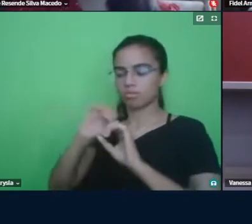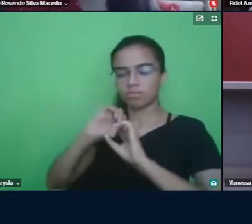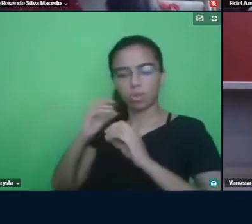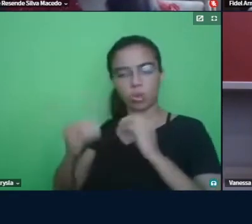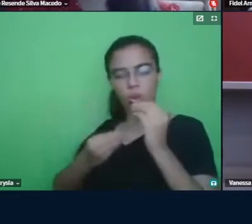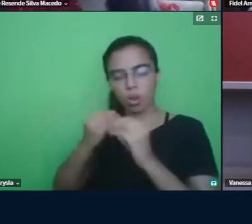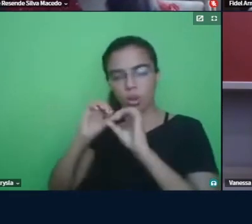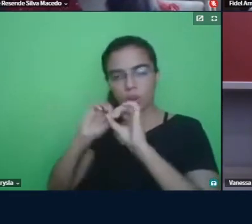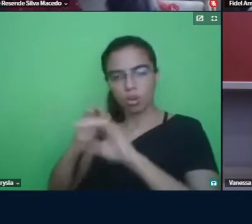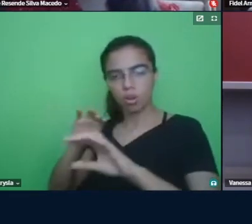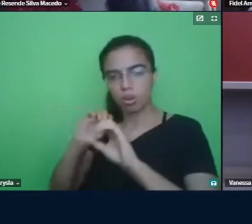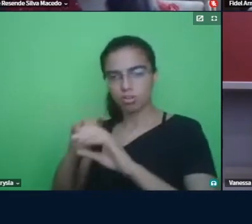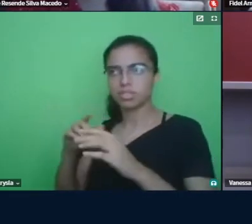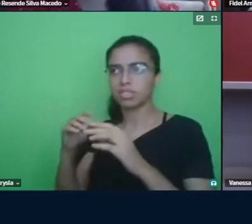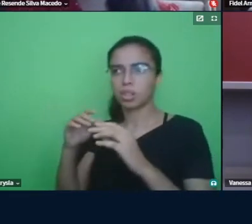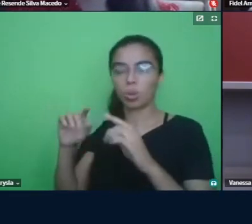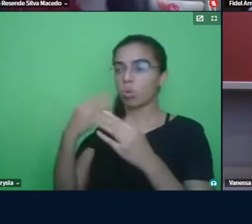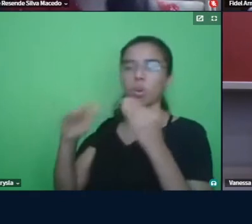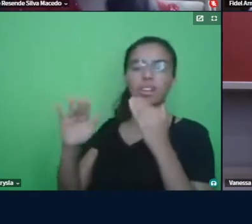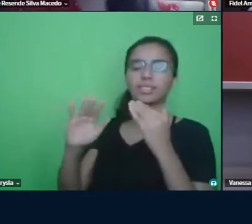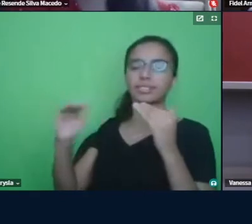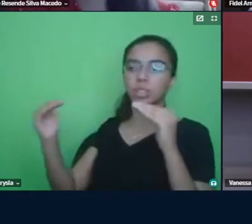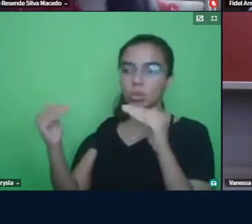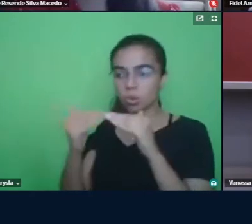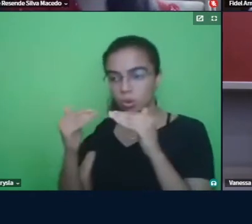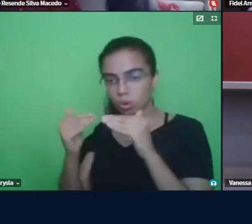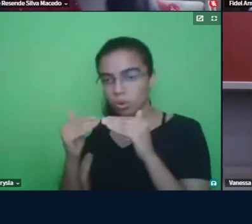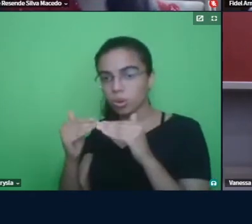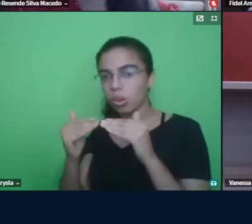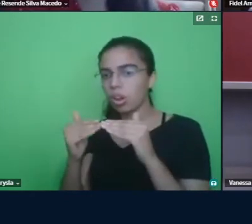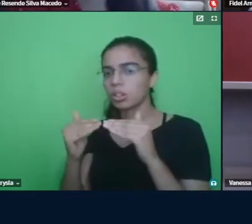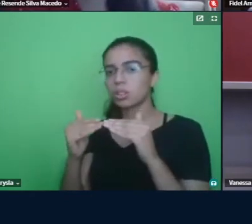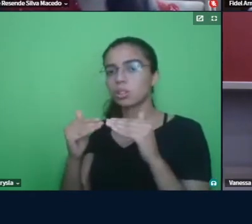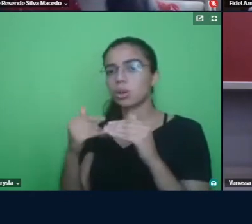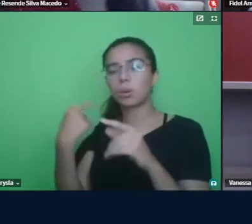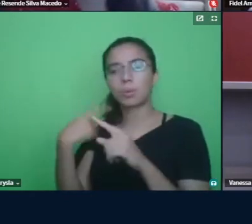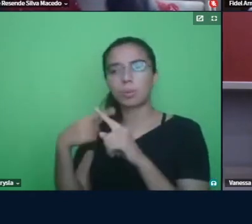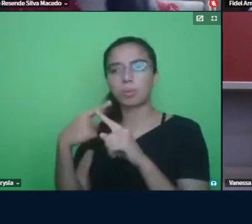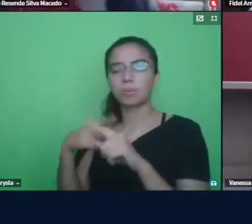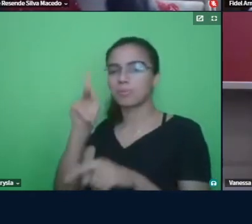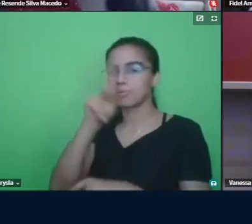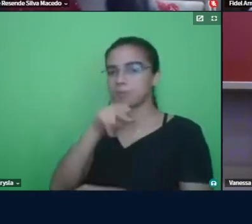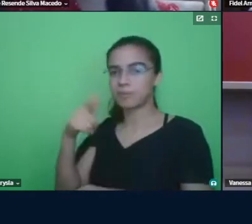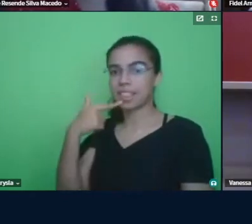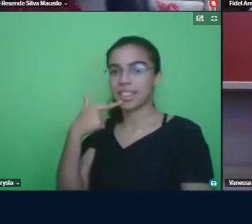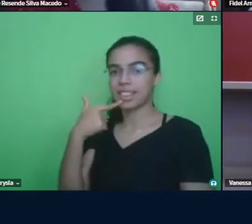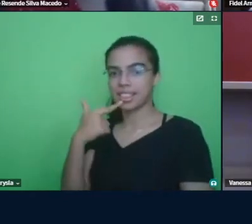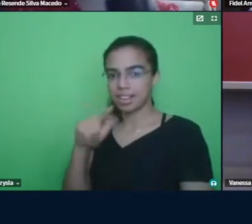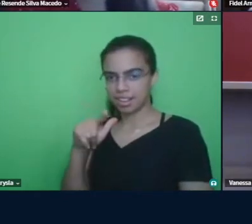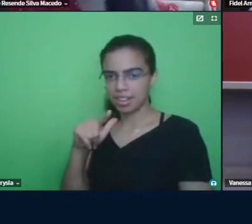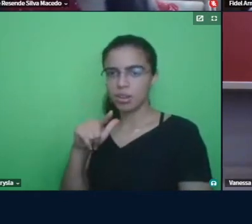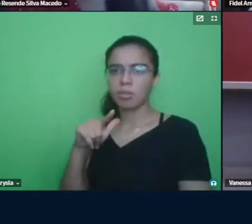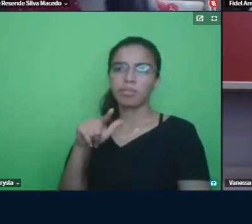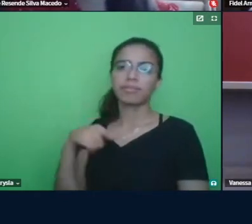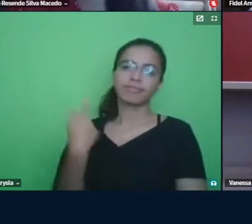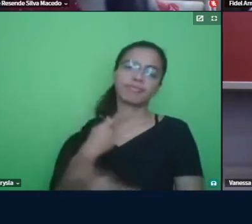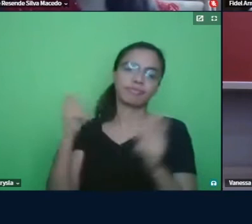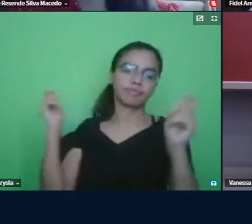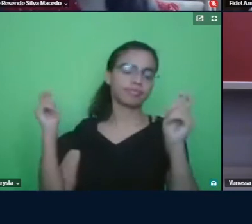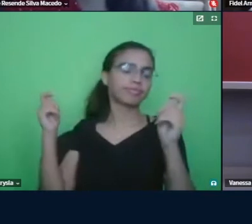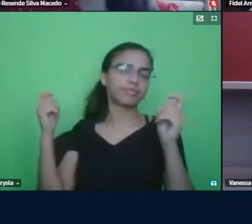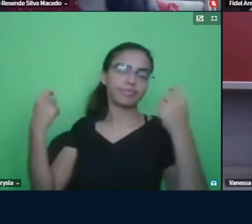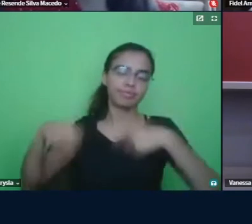totalmente, aliás, eu concordo totalmente, porque eu acho assim que o professor de línguas, né, a gente também tem que se atentar para essas questões,